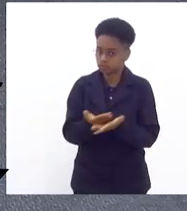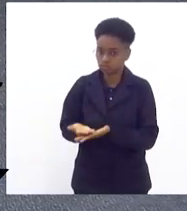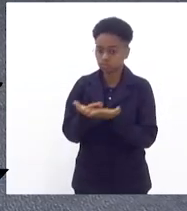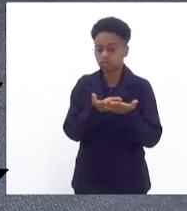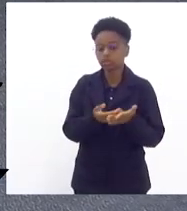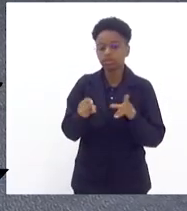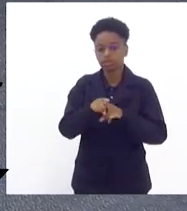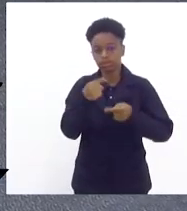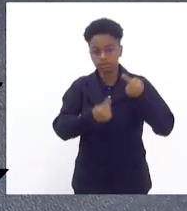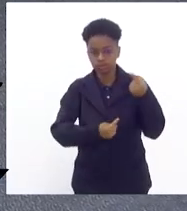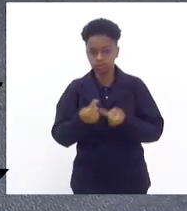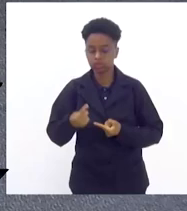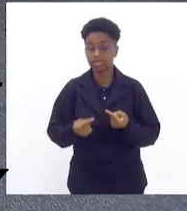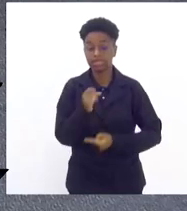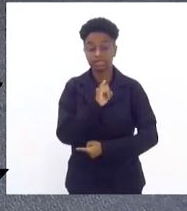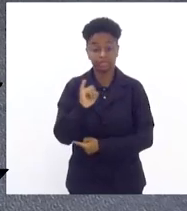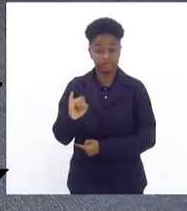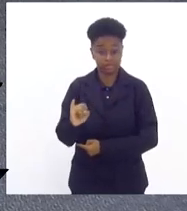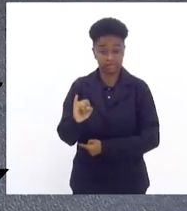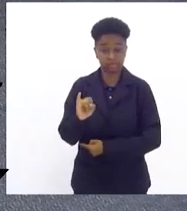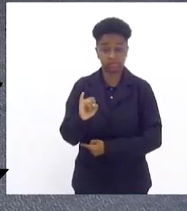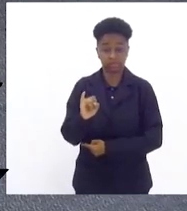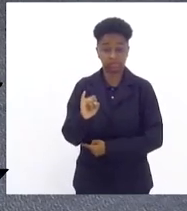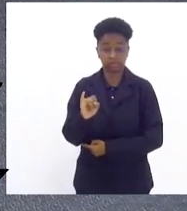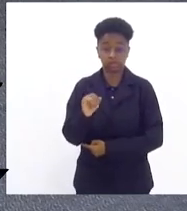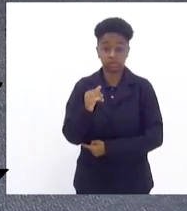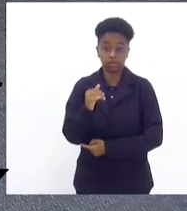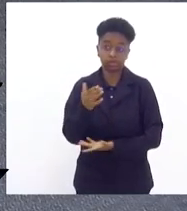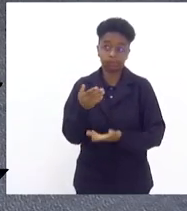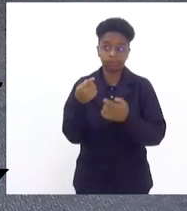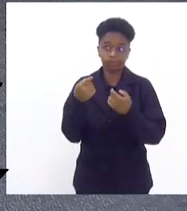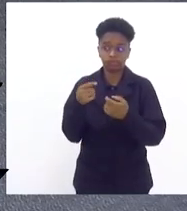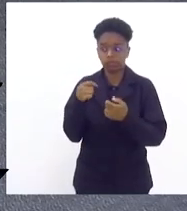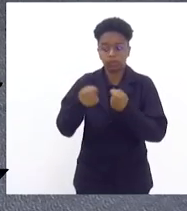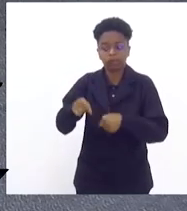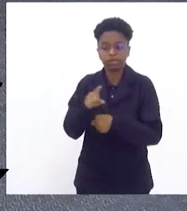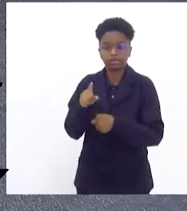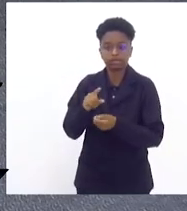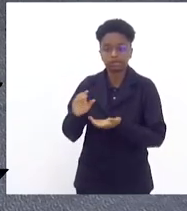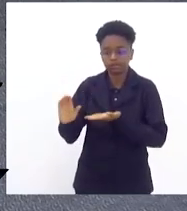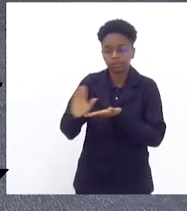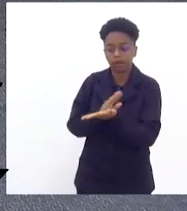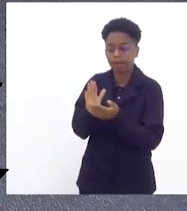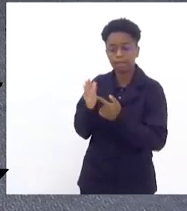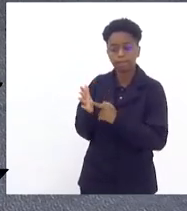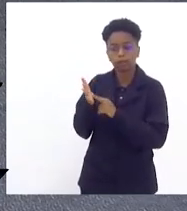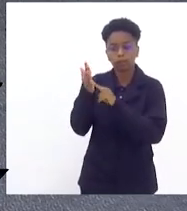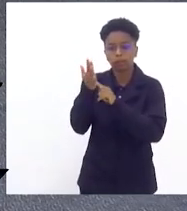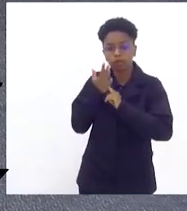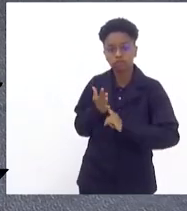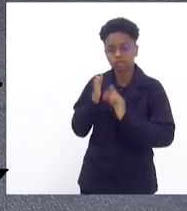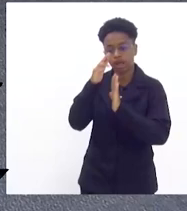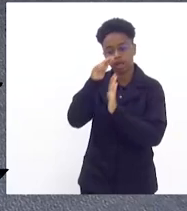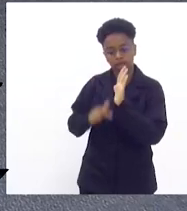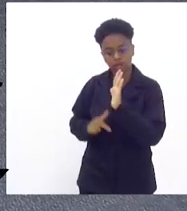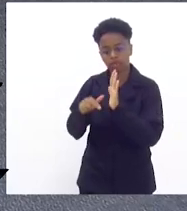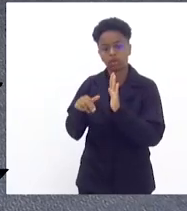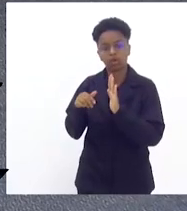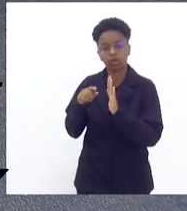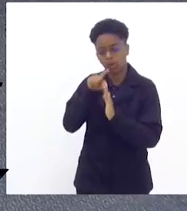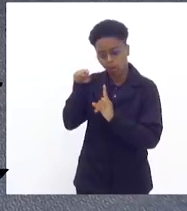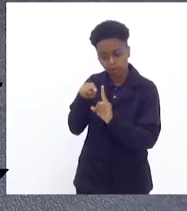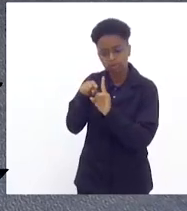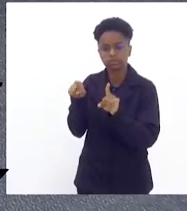estabelecer um debate se a gente não deve ter uma prestação de contas objetiva intermediária ao longo